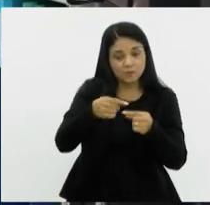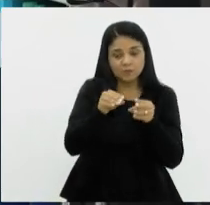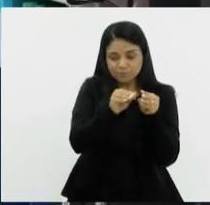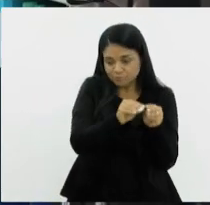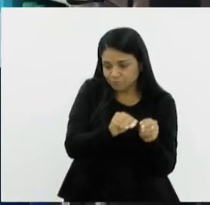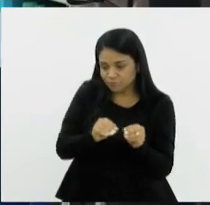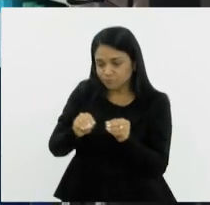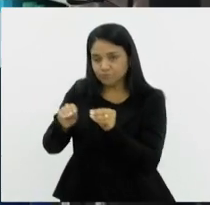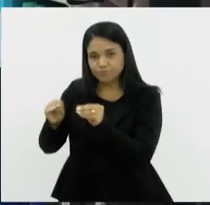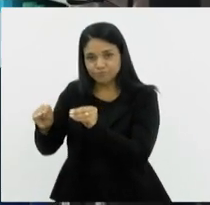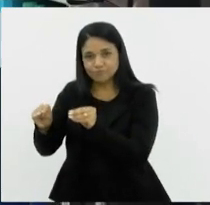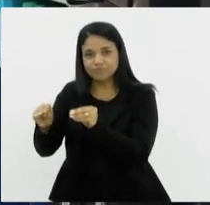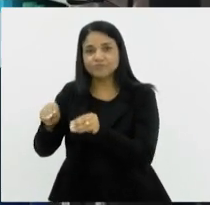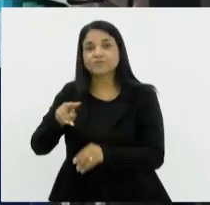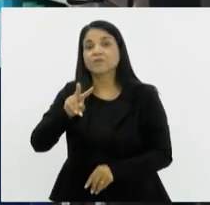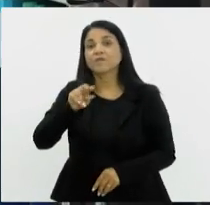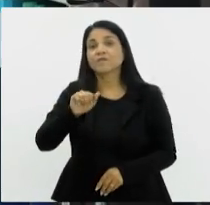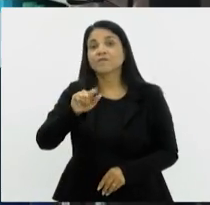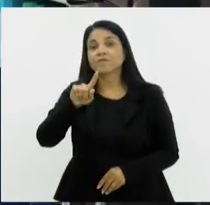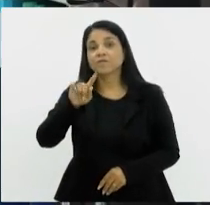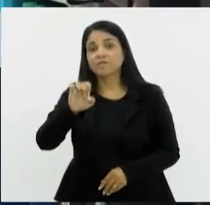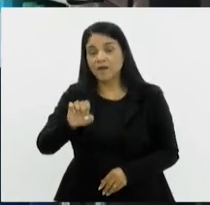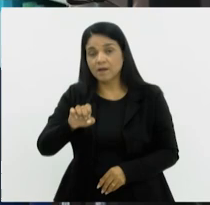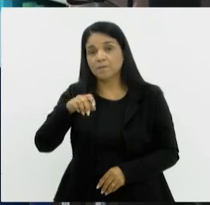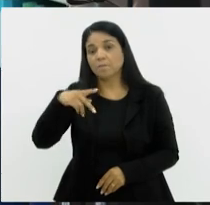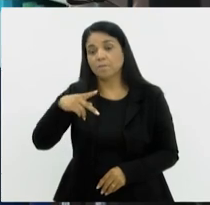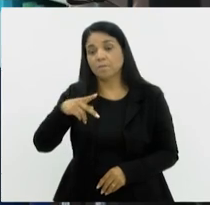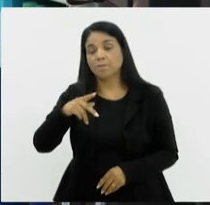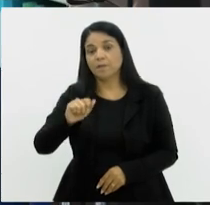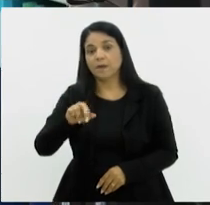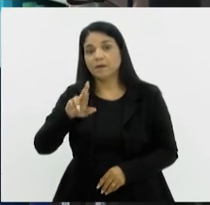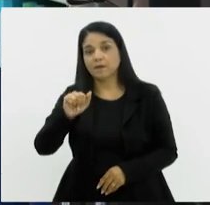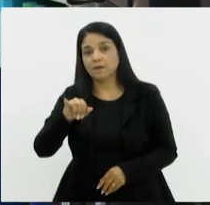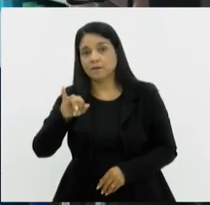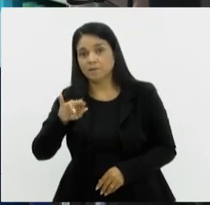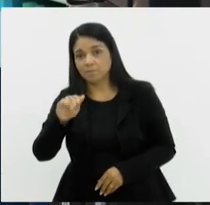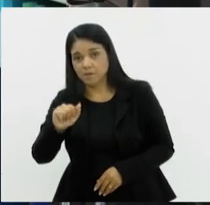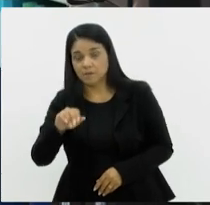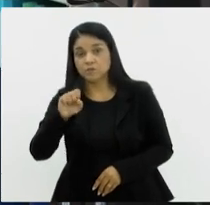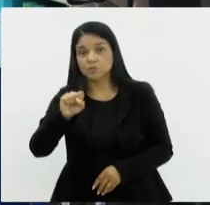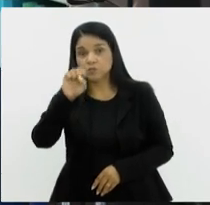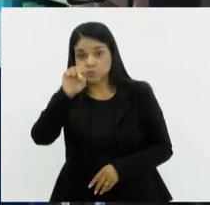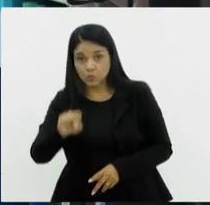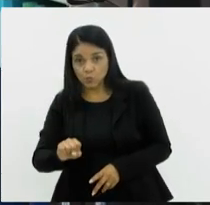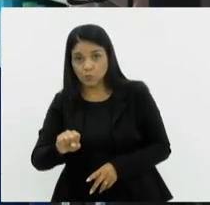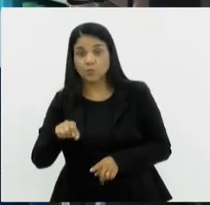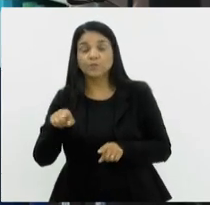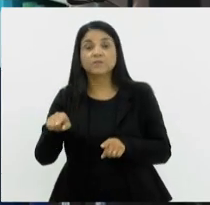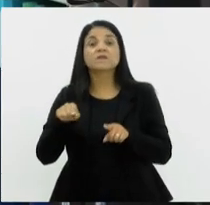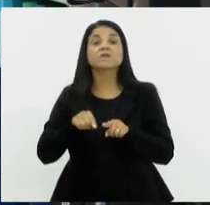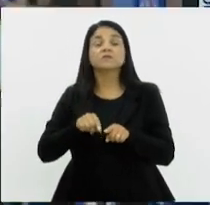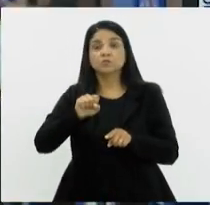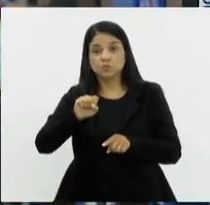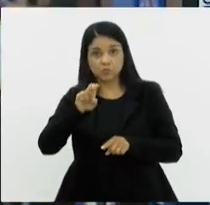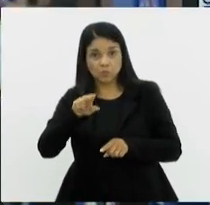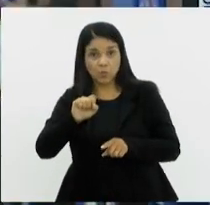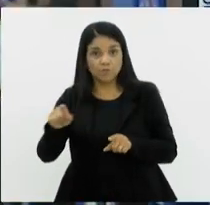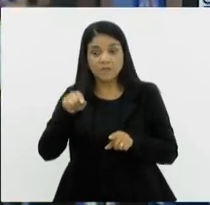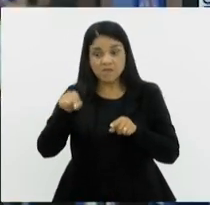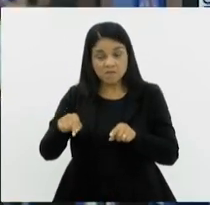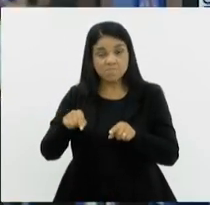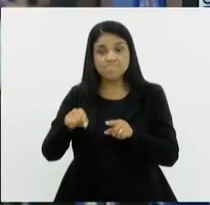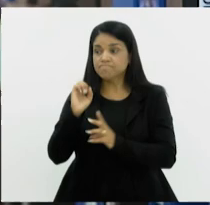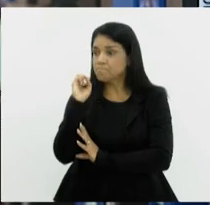para o Vale do Rio Paraíba do Sul, e se transformar na maior potência econômica do país, que